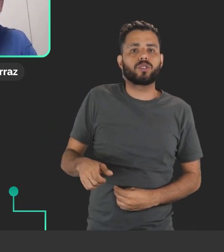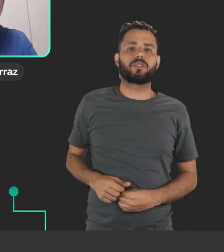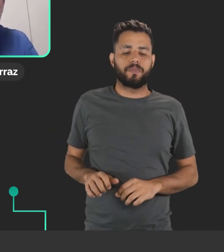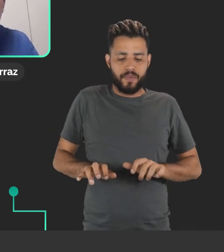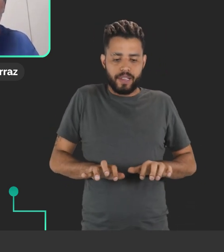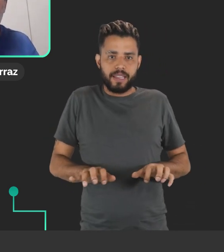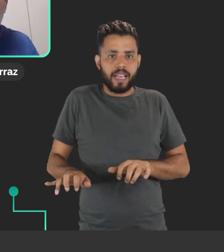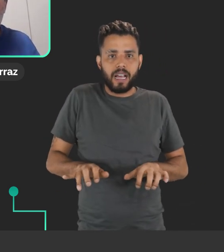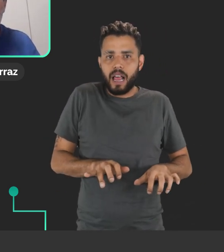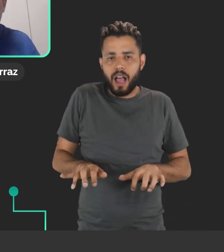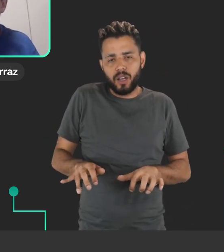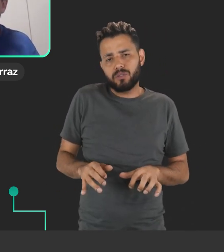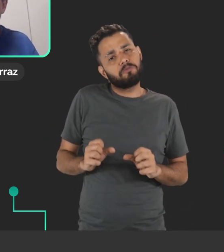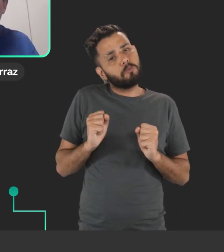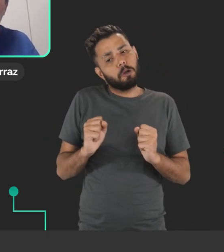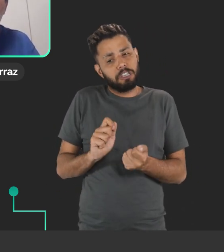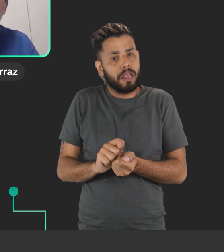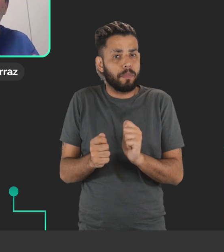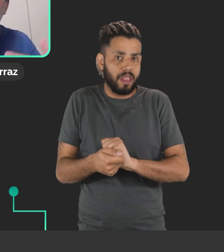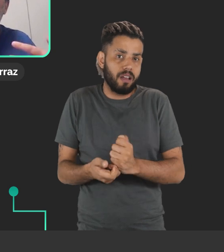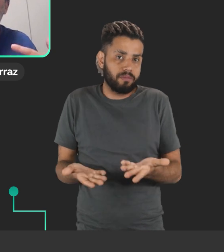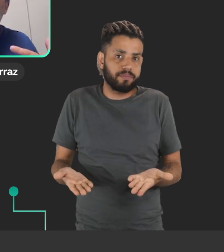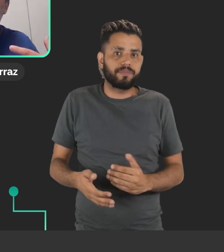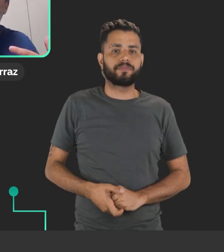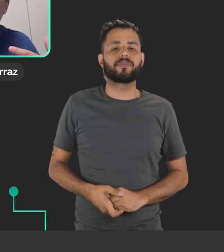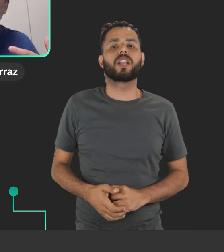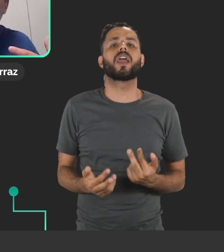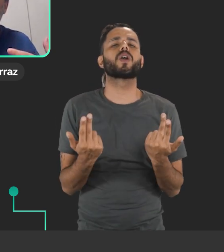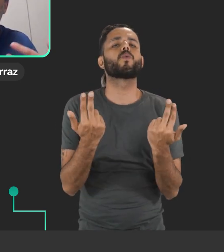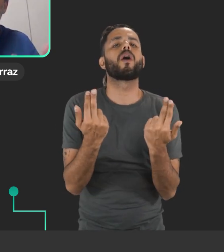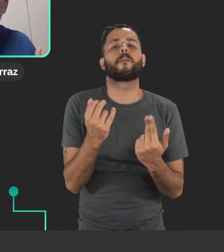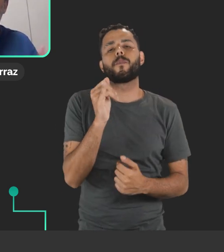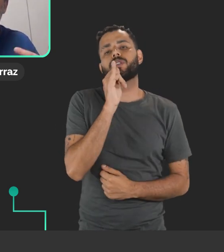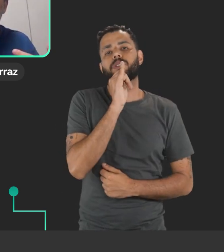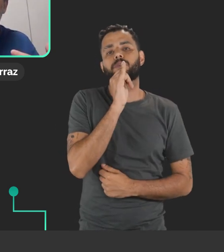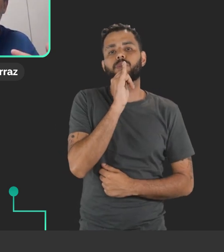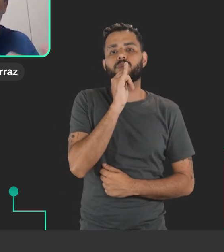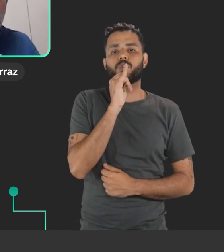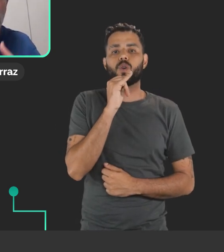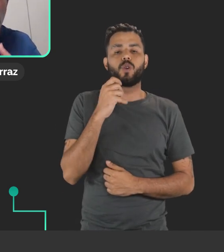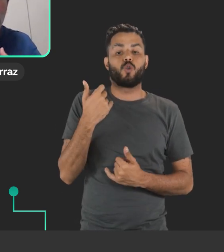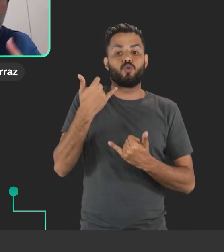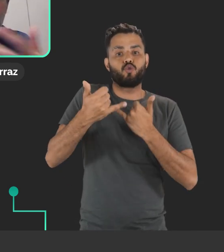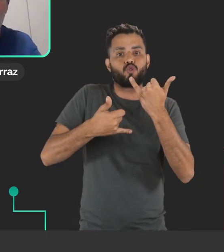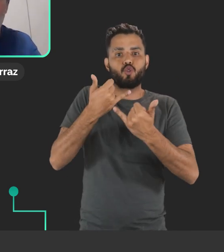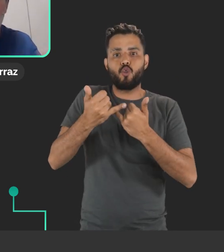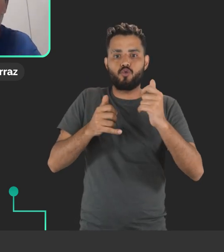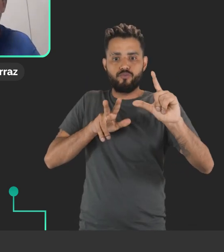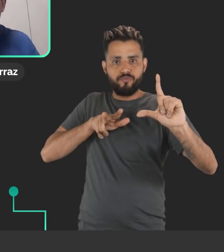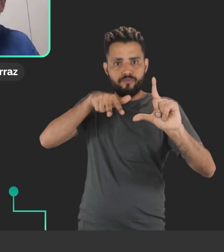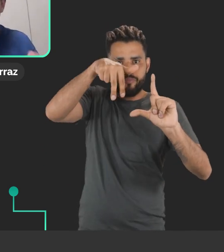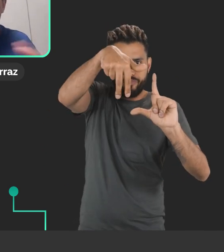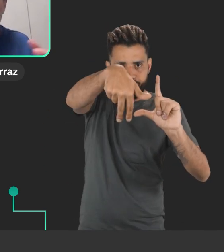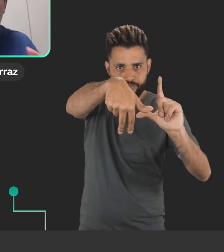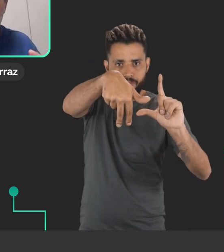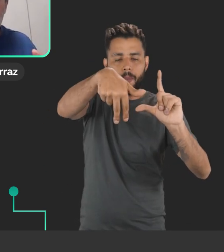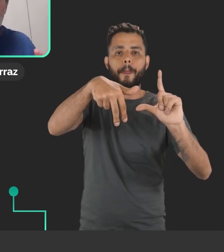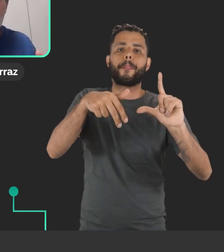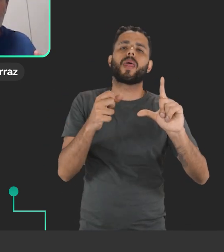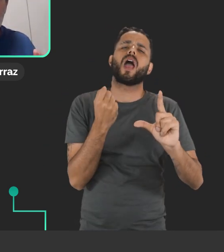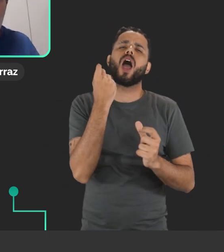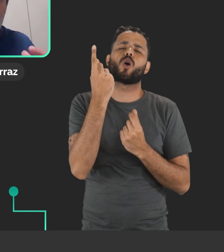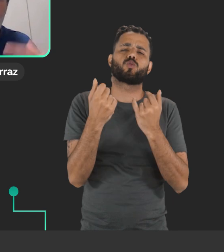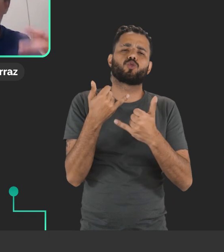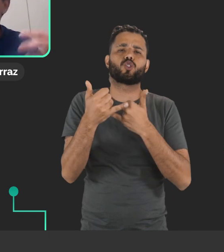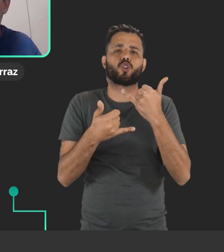um teclado, é a mesma coisa a gente pensar um conceito de um jogo imersivo, né? Existem alguns jogos que